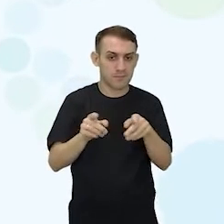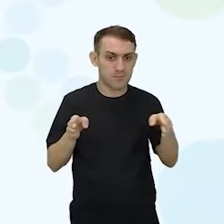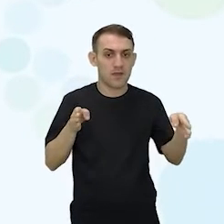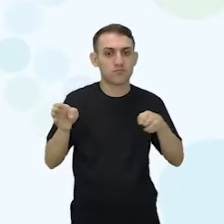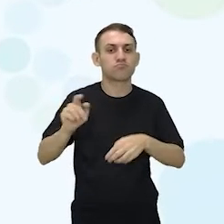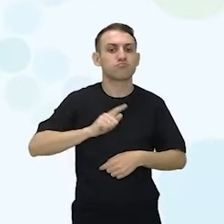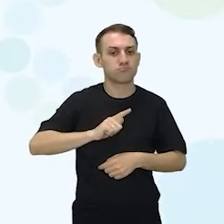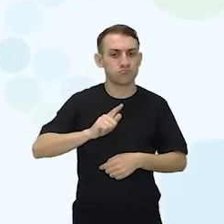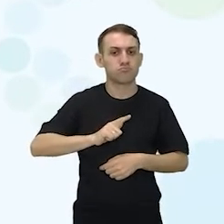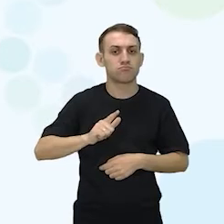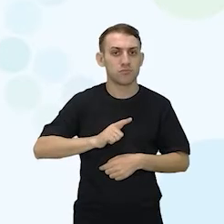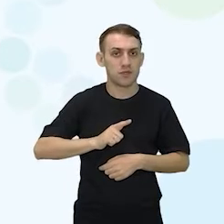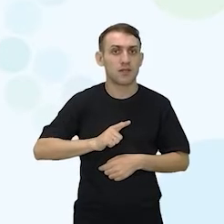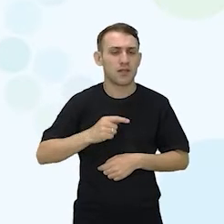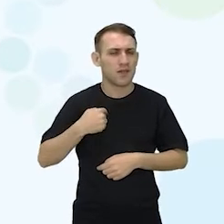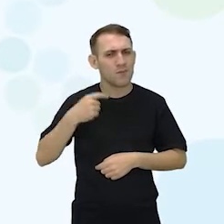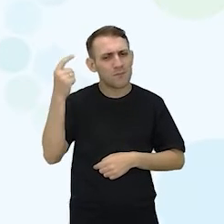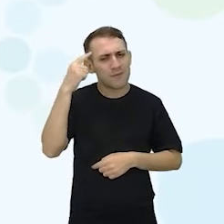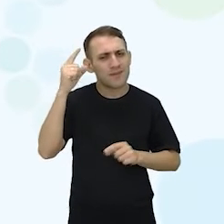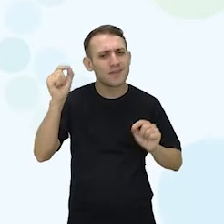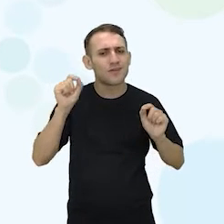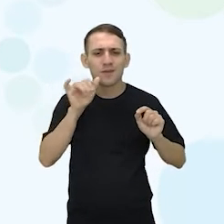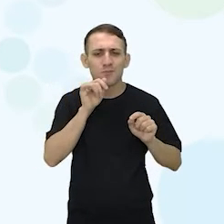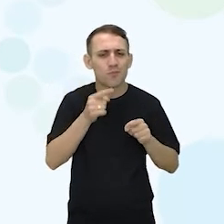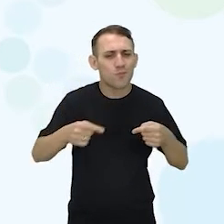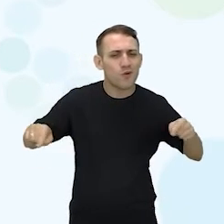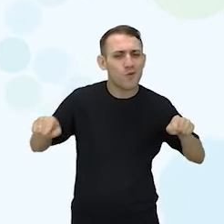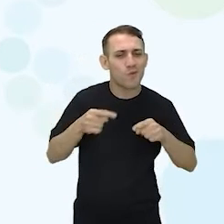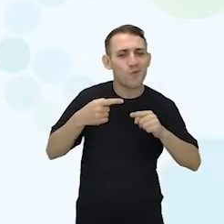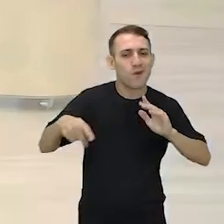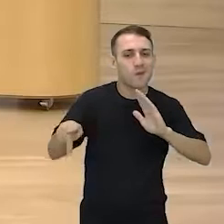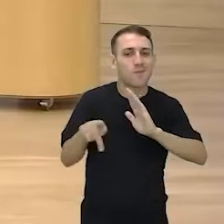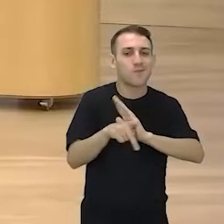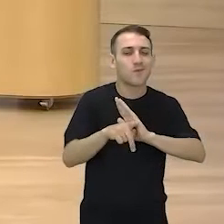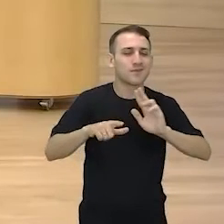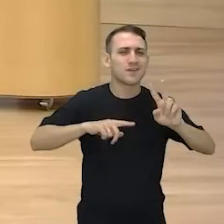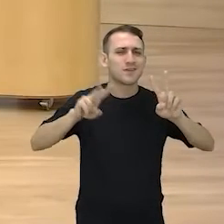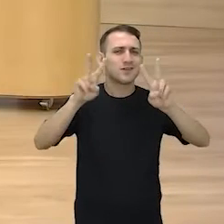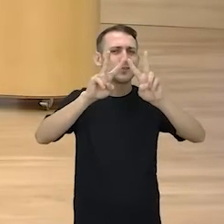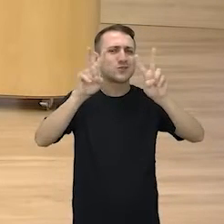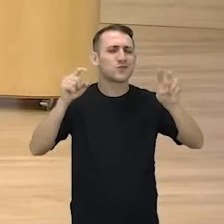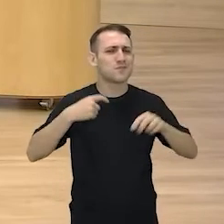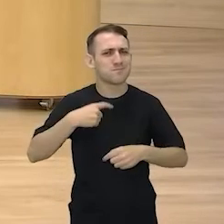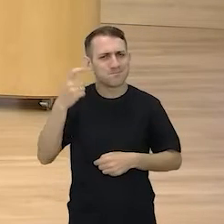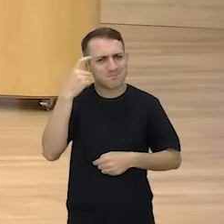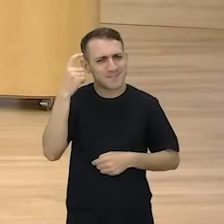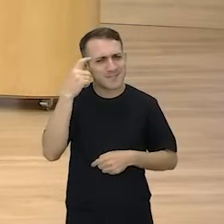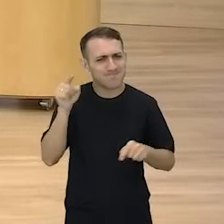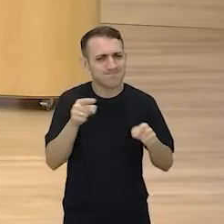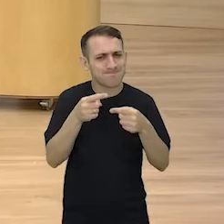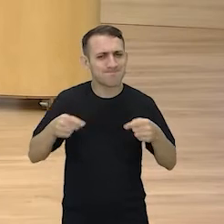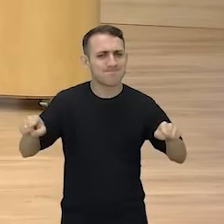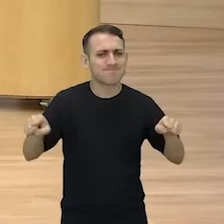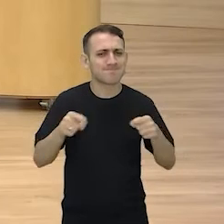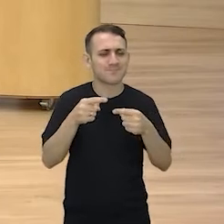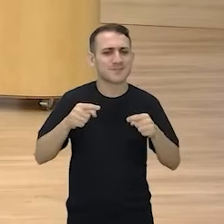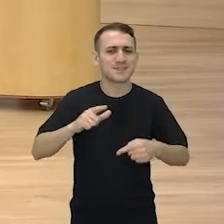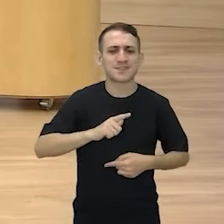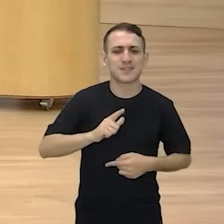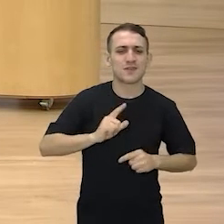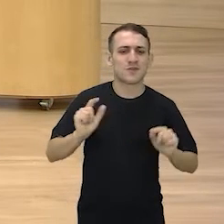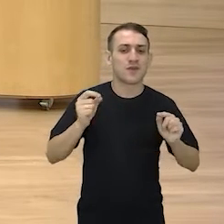E professora Ju, eu pensei numa música quando estava colocando o título dessa lua, dessa lua, perdão, desta aula.